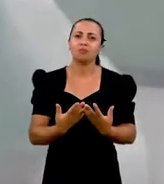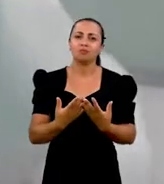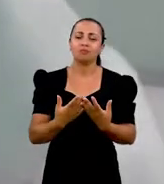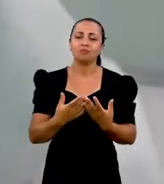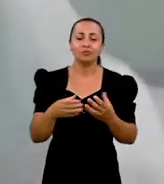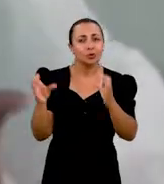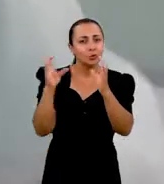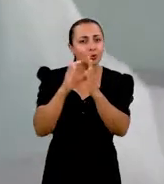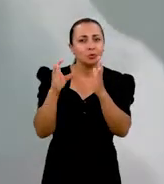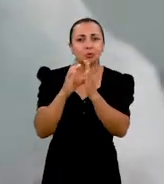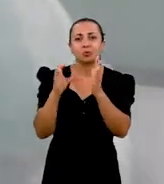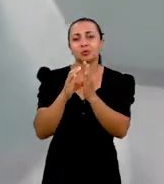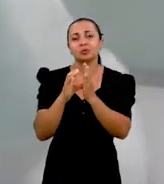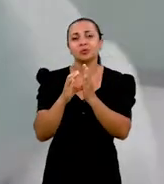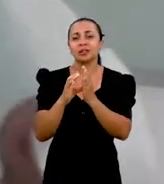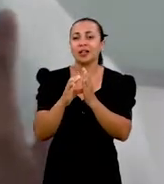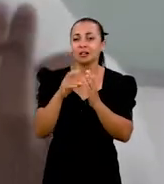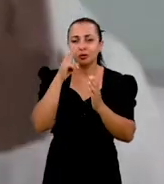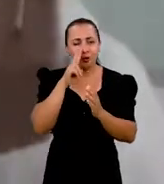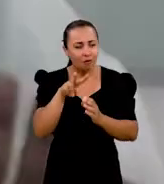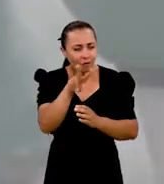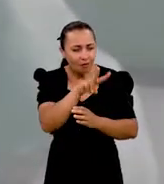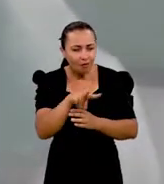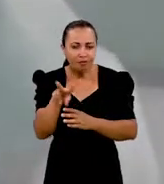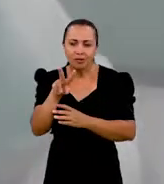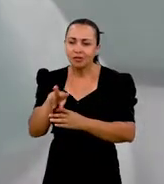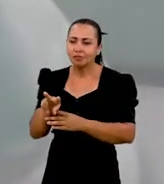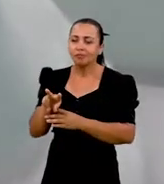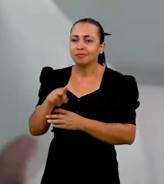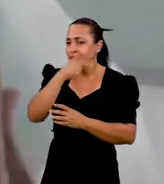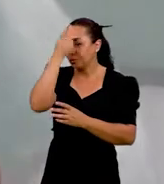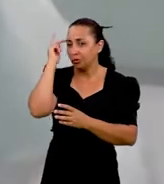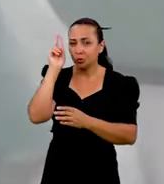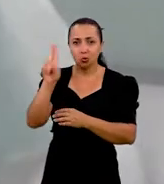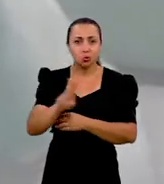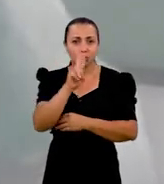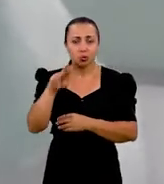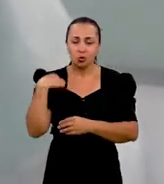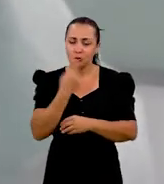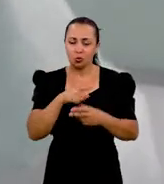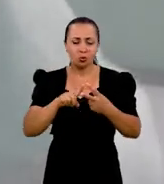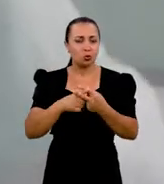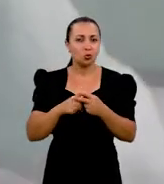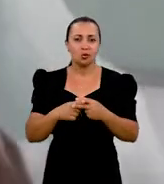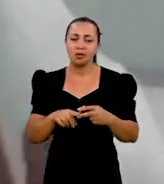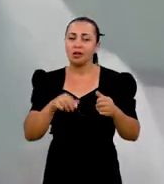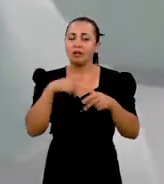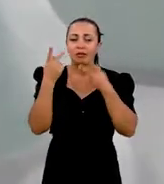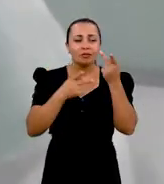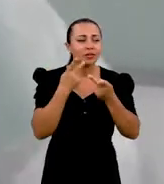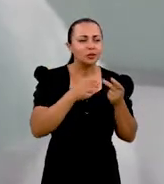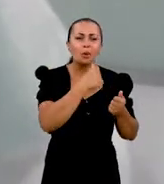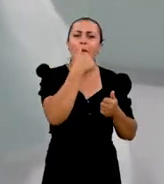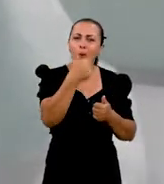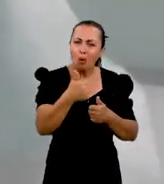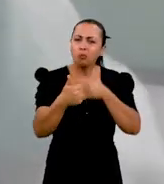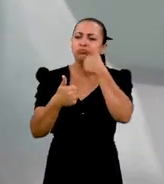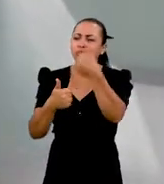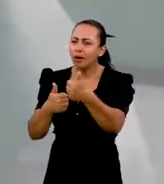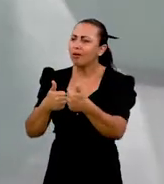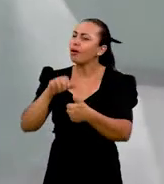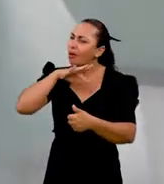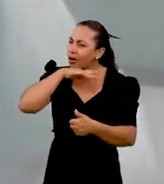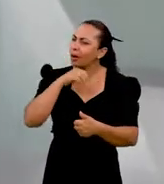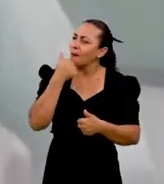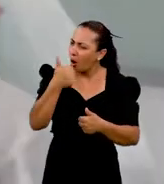gratificação a gente ir para uma comunidade, ver a comunidade utilizando dos nossos produtos, dando feedback positivo de